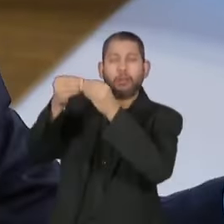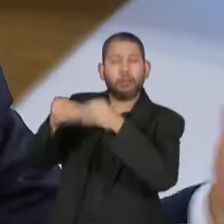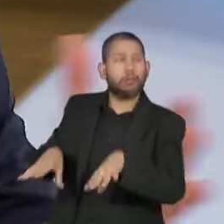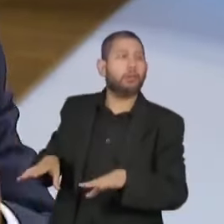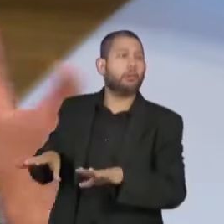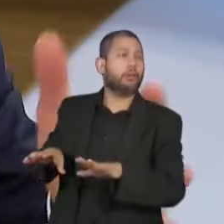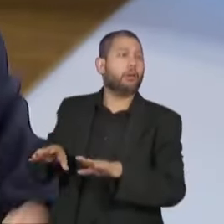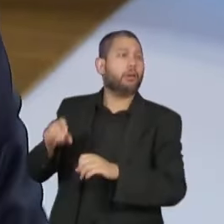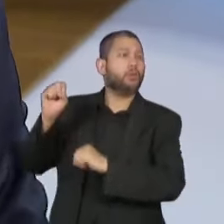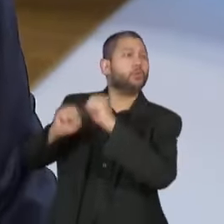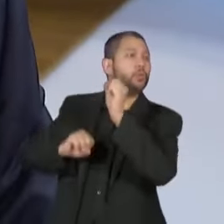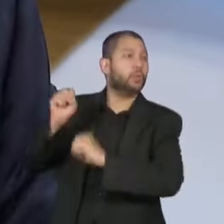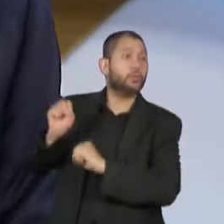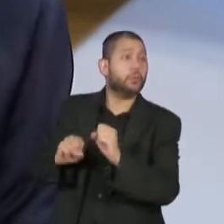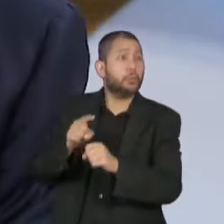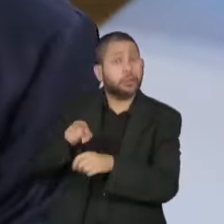direcionada, vamos dizer assim.